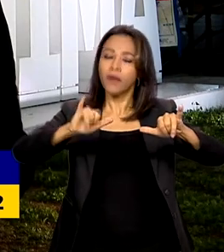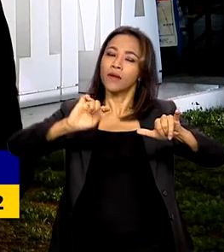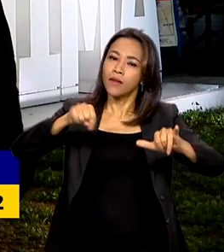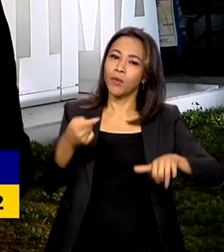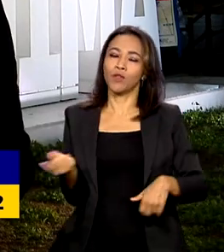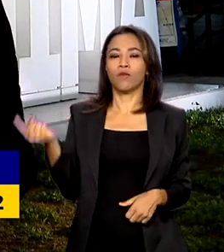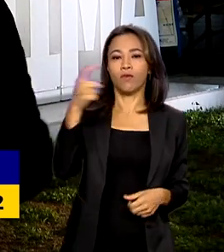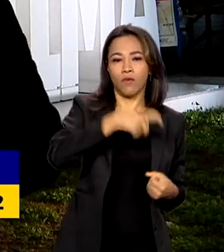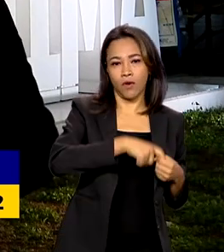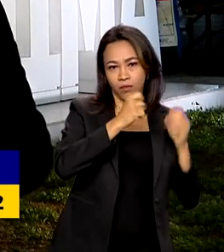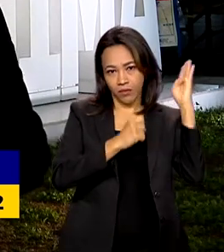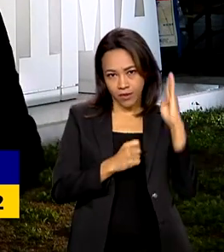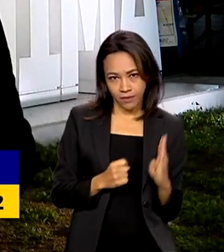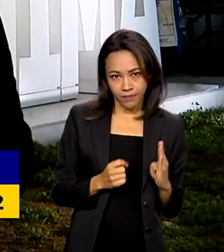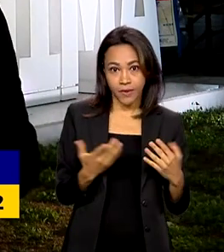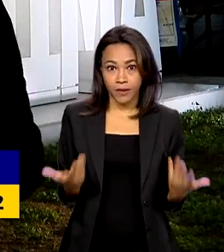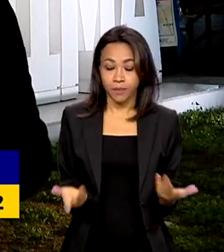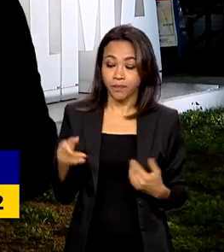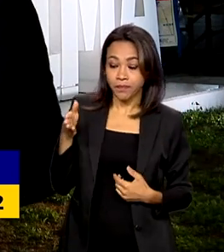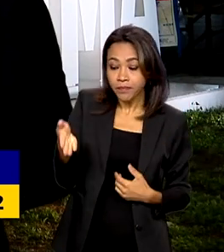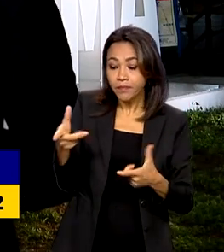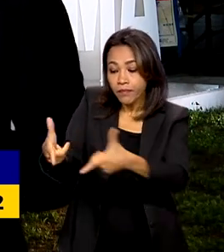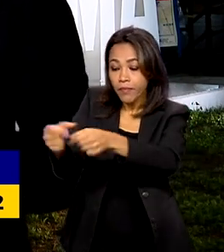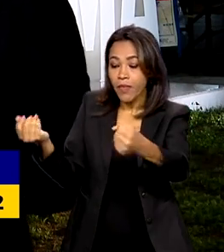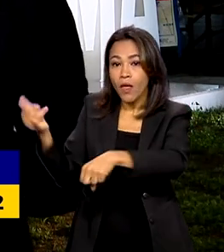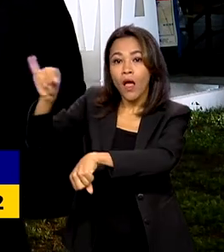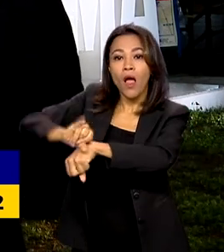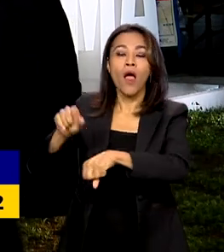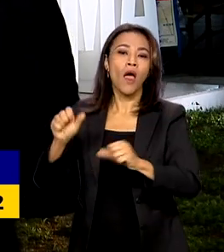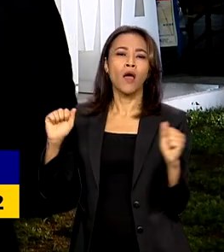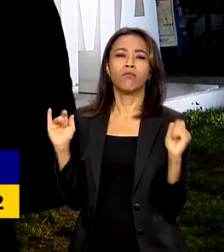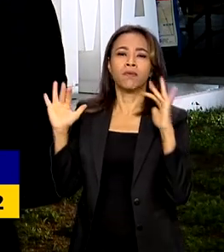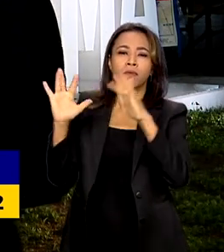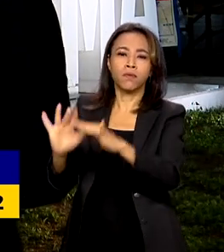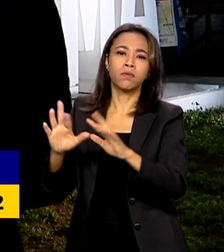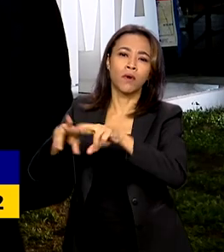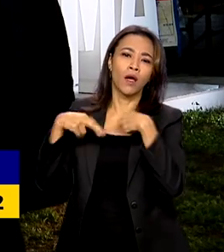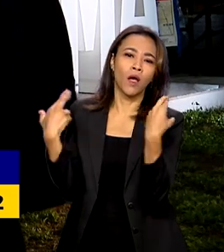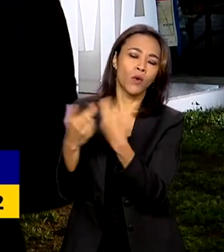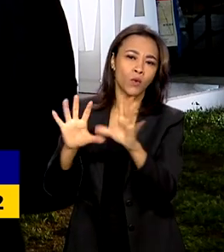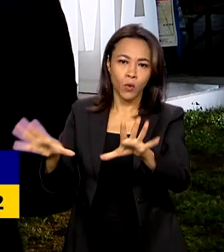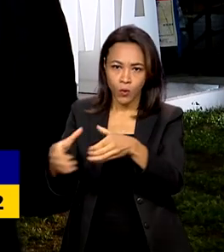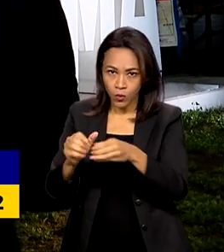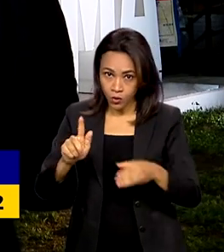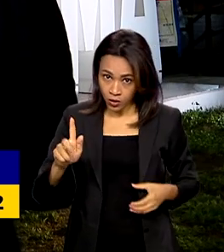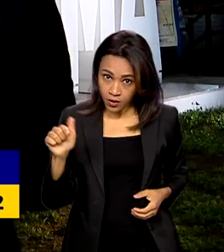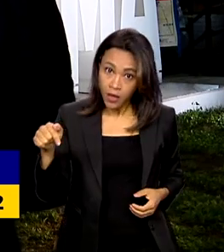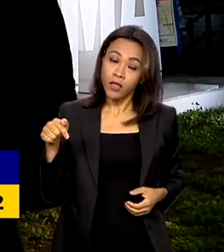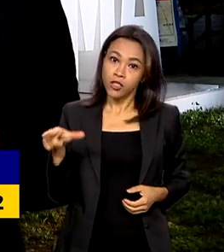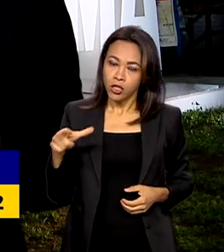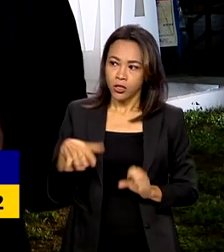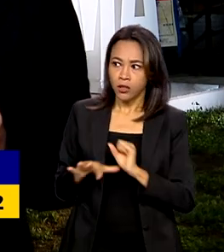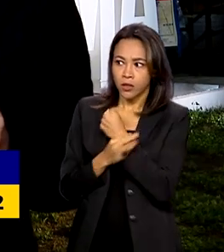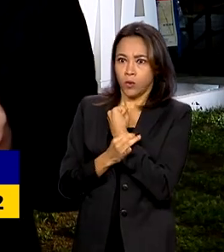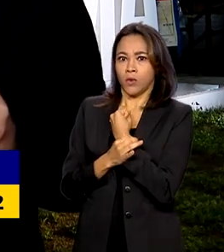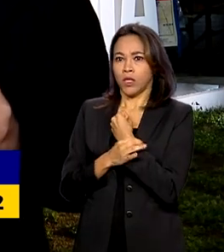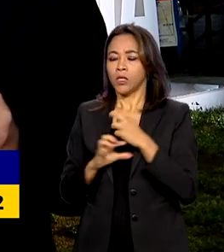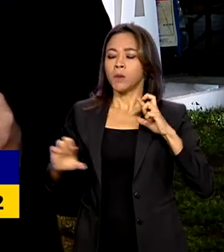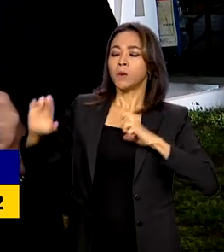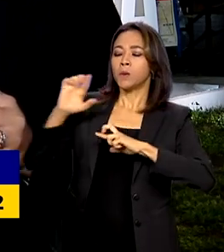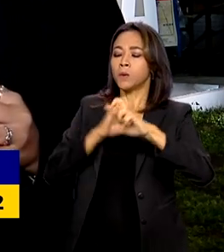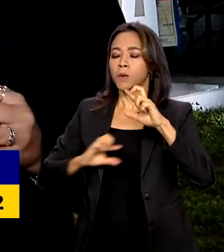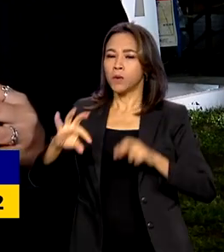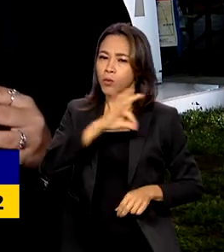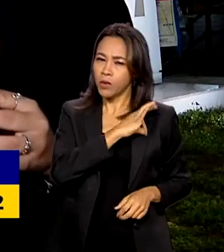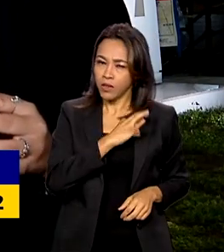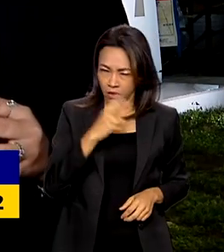ao Brasil. Bom, Hiroshima, a cidade sede da cúpula do G7, está como é de se esperar com a segurança reforçada com policiais nas